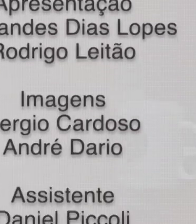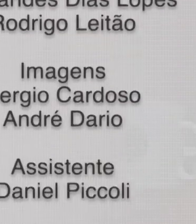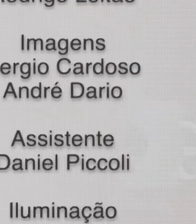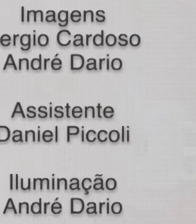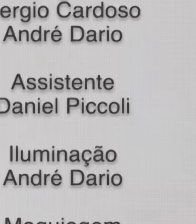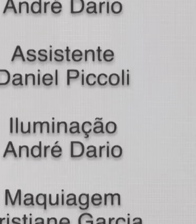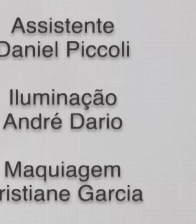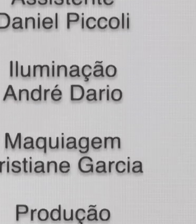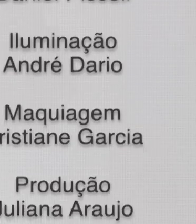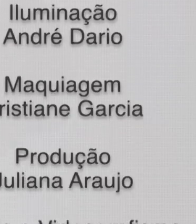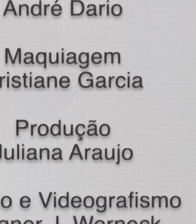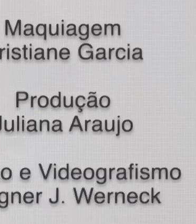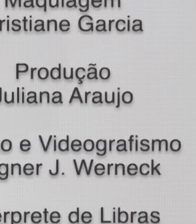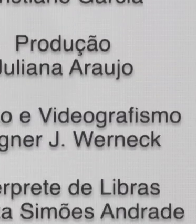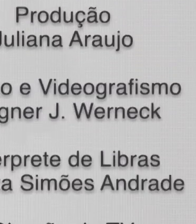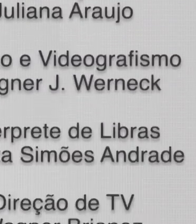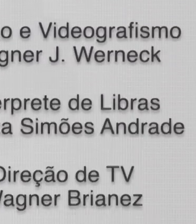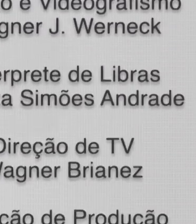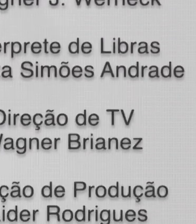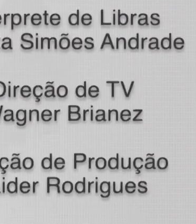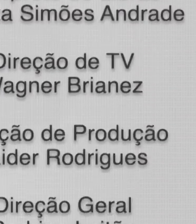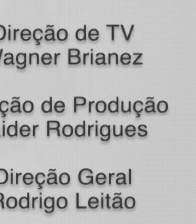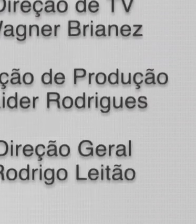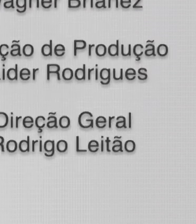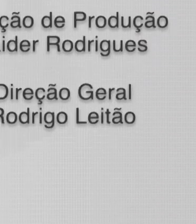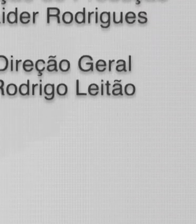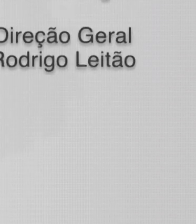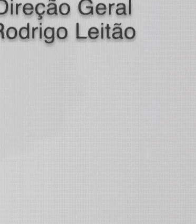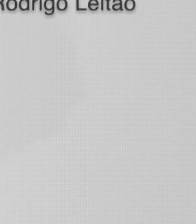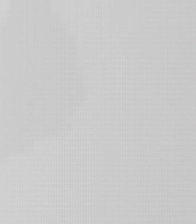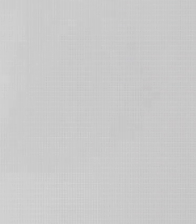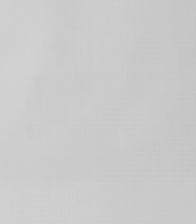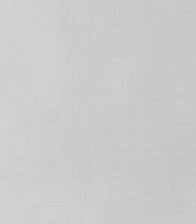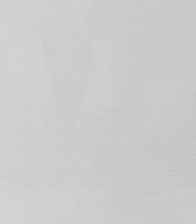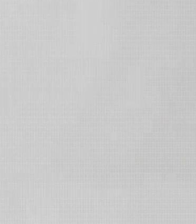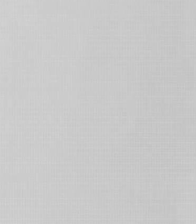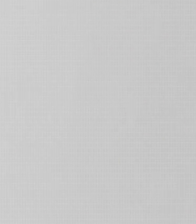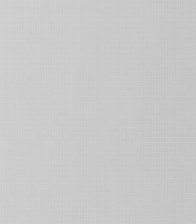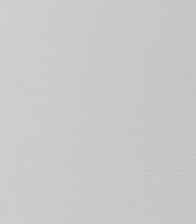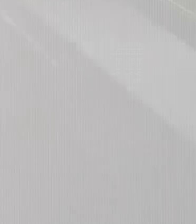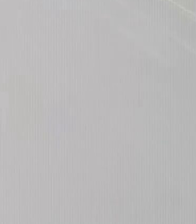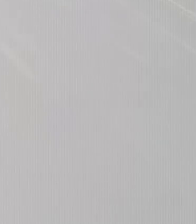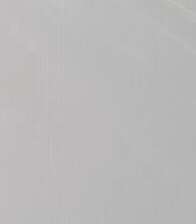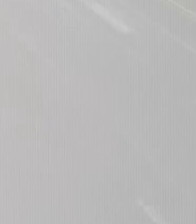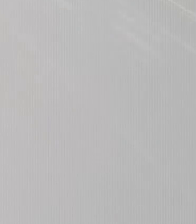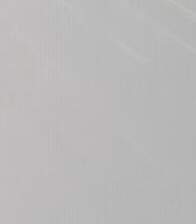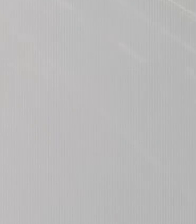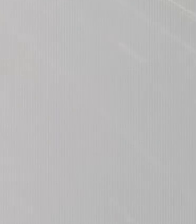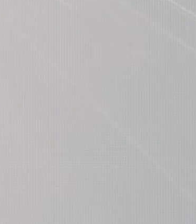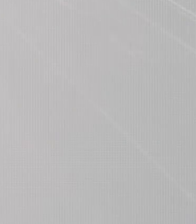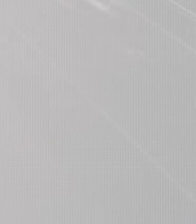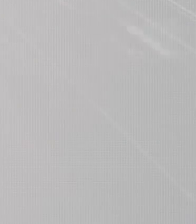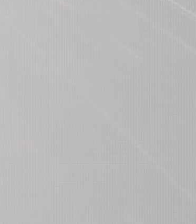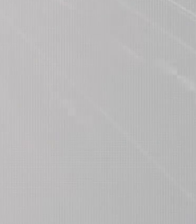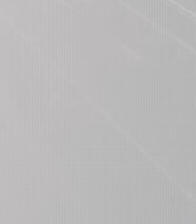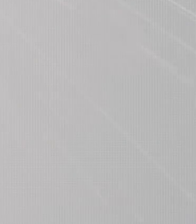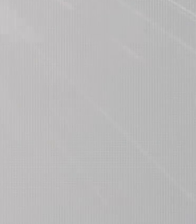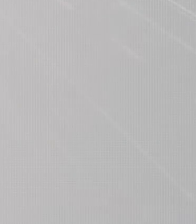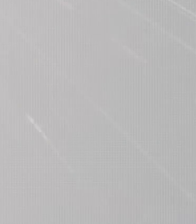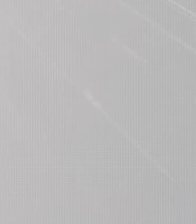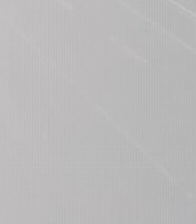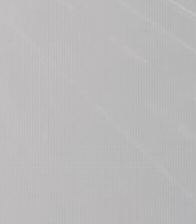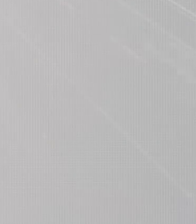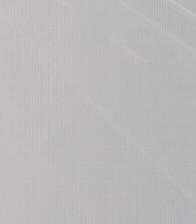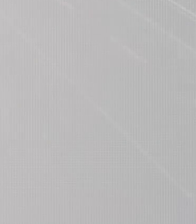Tchau. Tchau. Transcrição e Quintena Coelho e